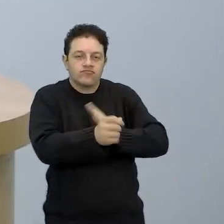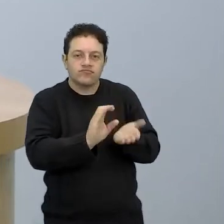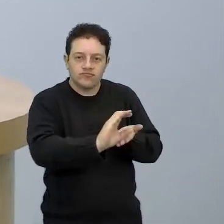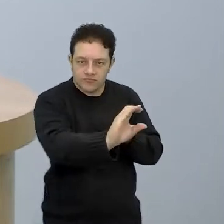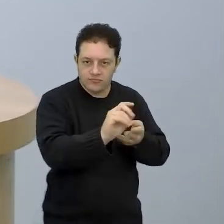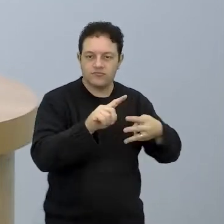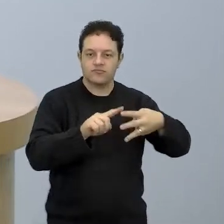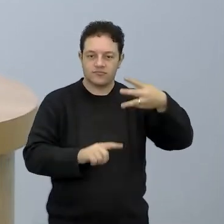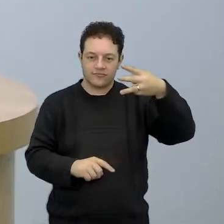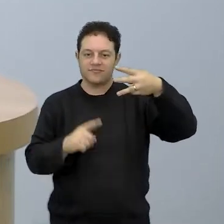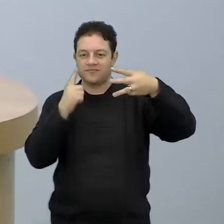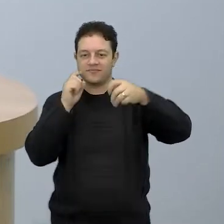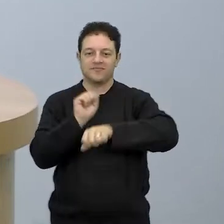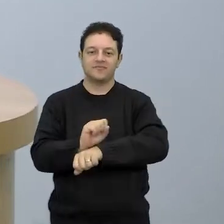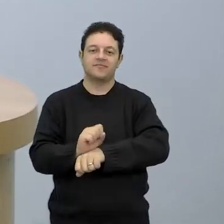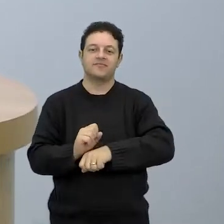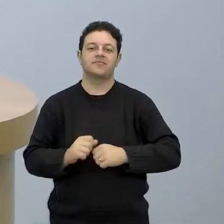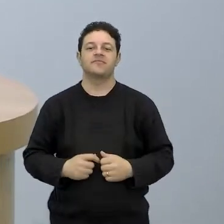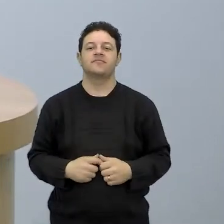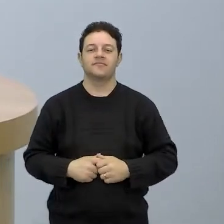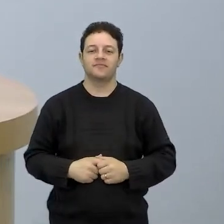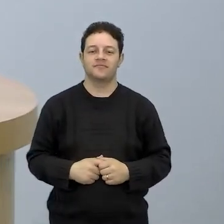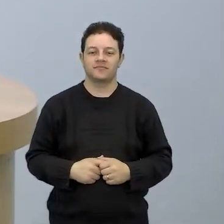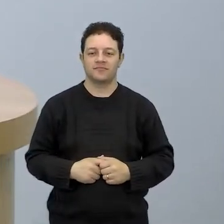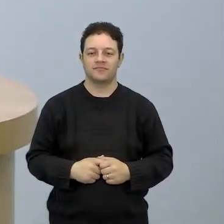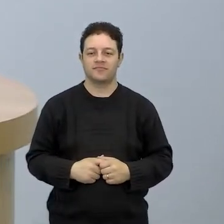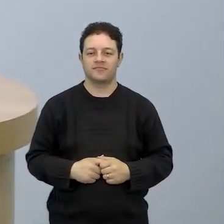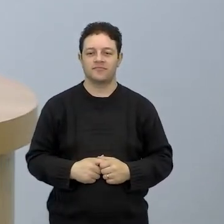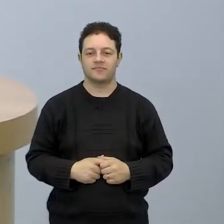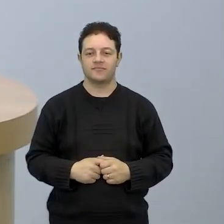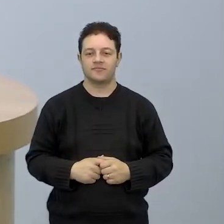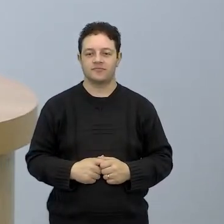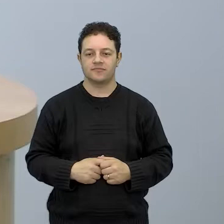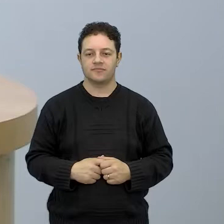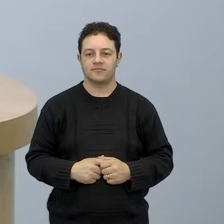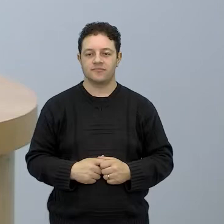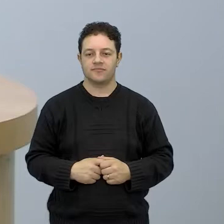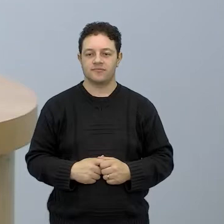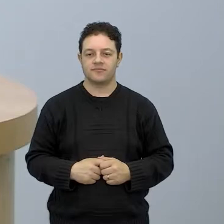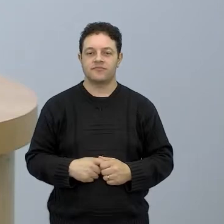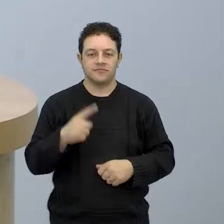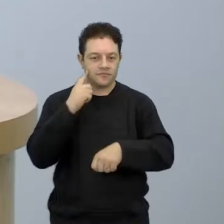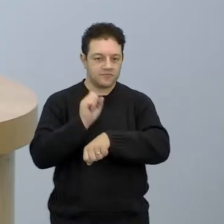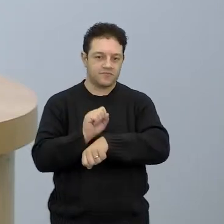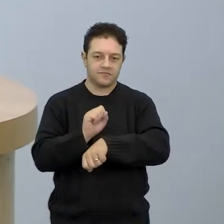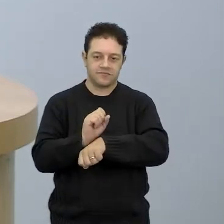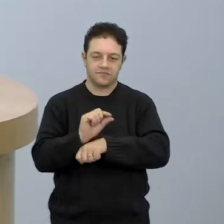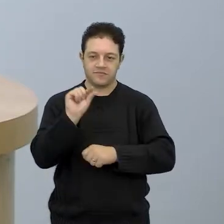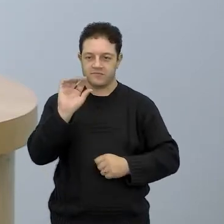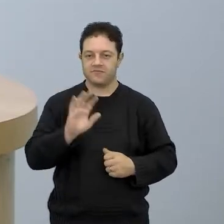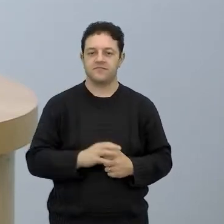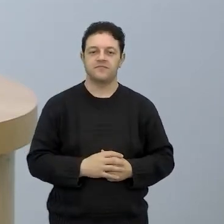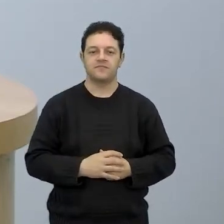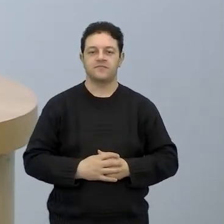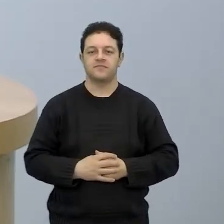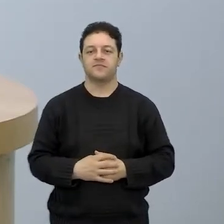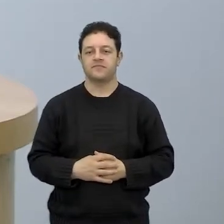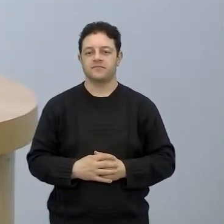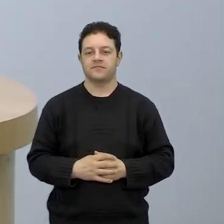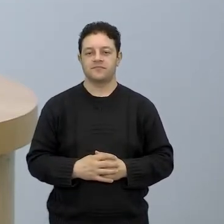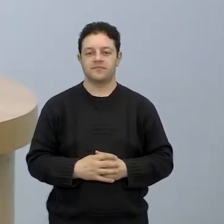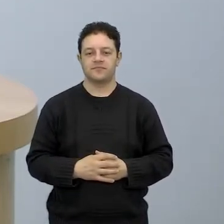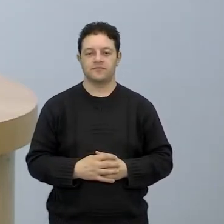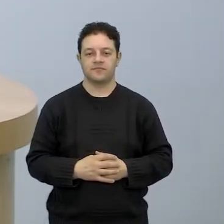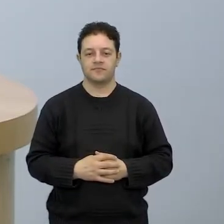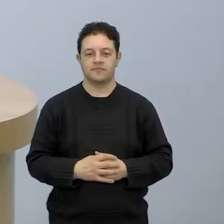Estou aí com uma colinha para não passar errado. Então a gente tem